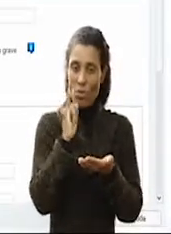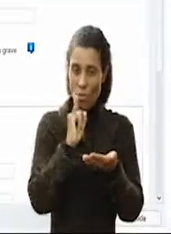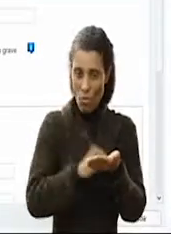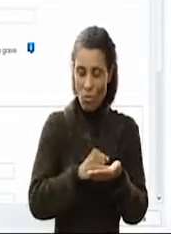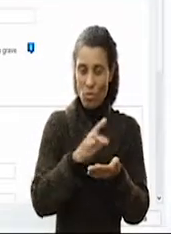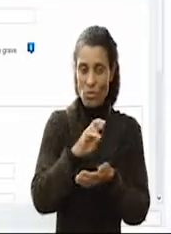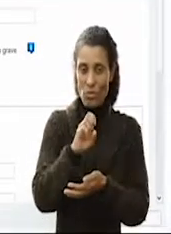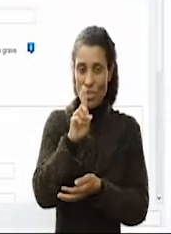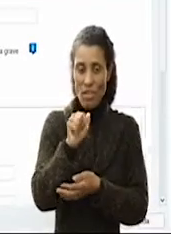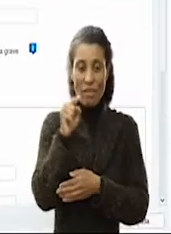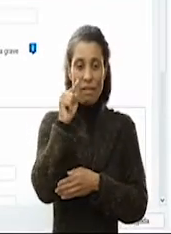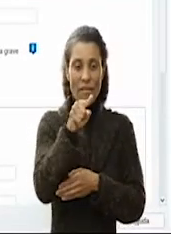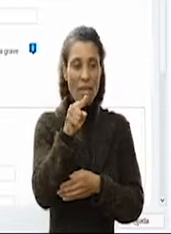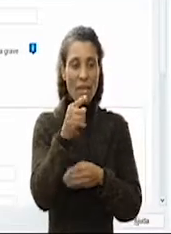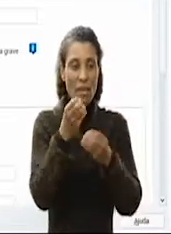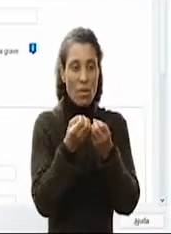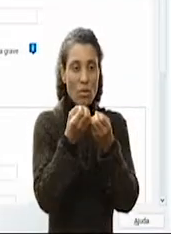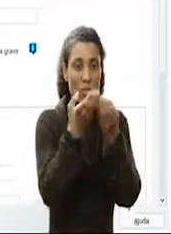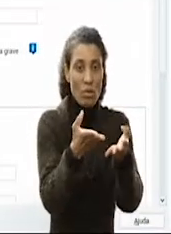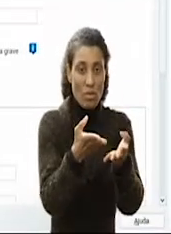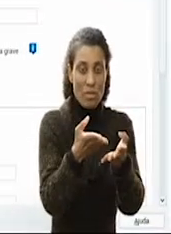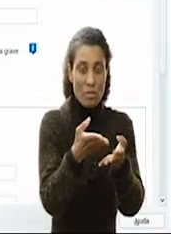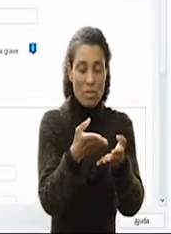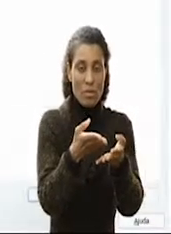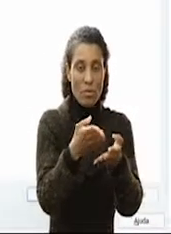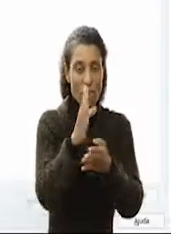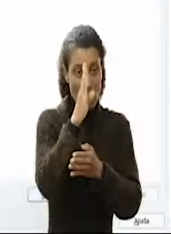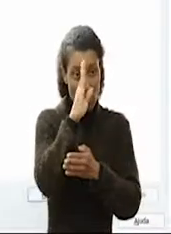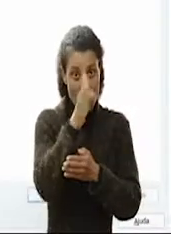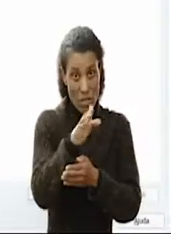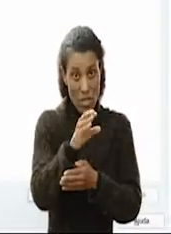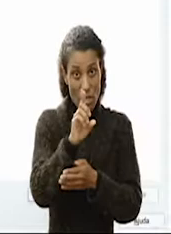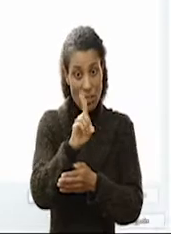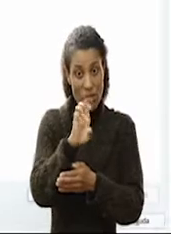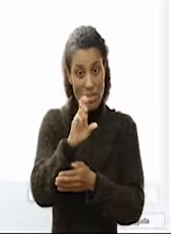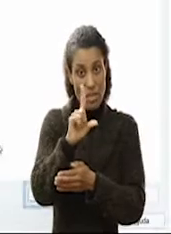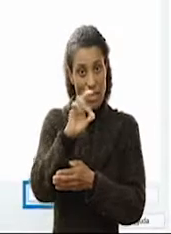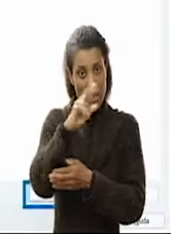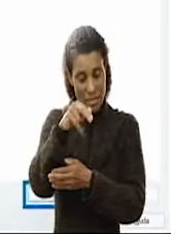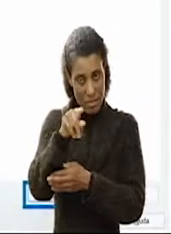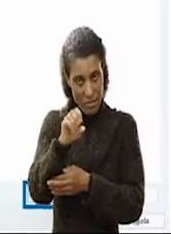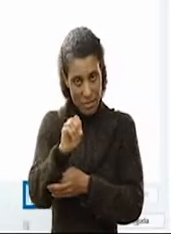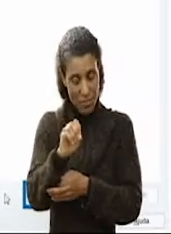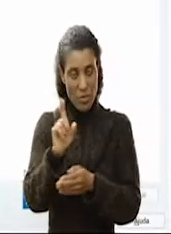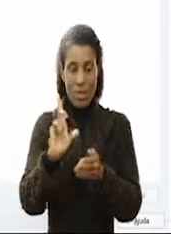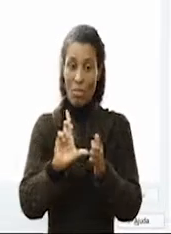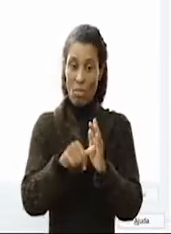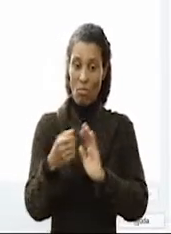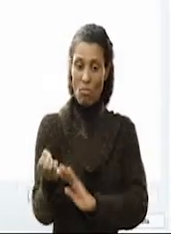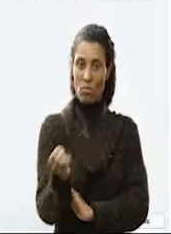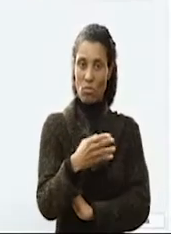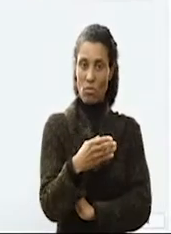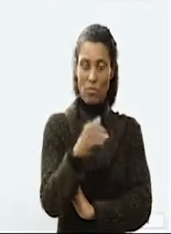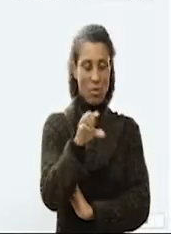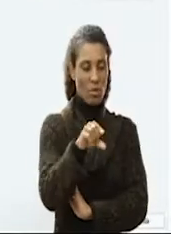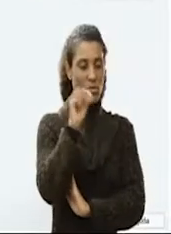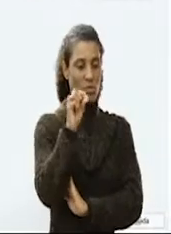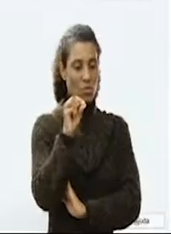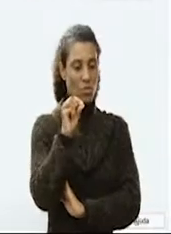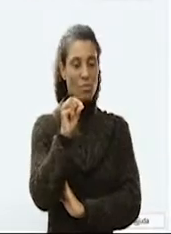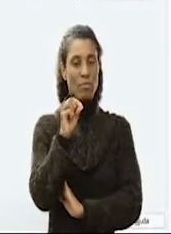Imposto de Renda, clique em Doação diretamente na Declaração. Depois, em Novo,